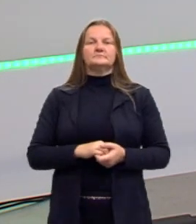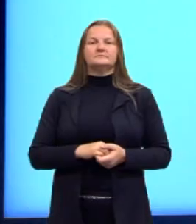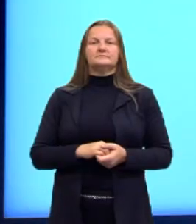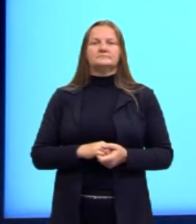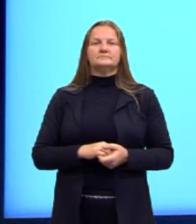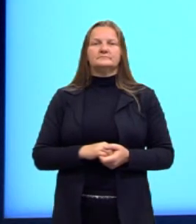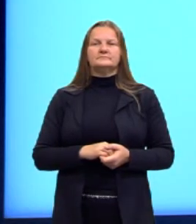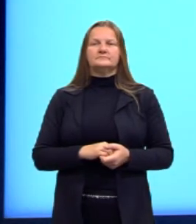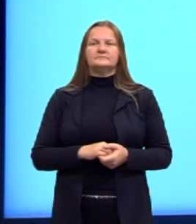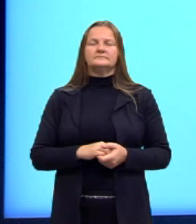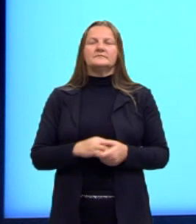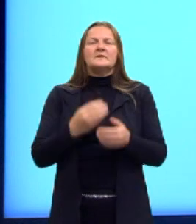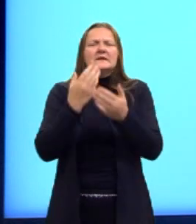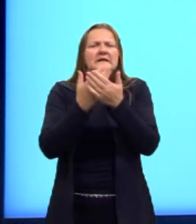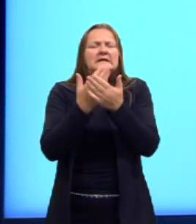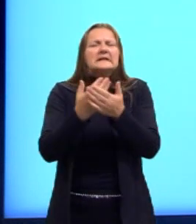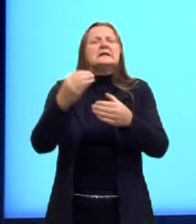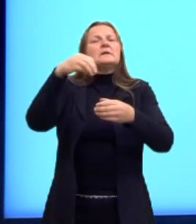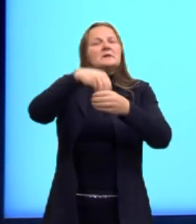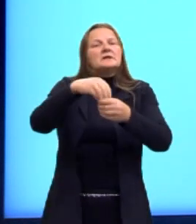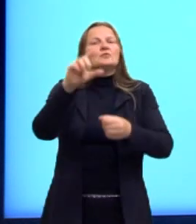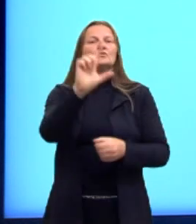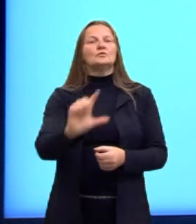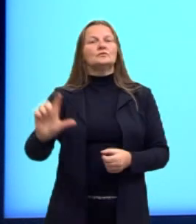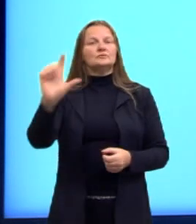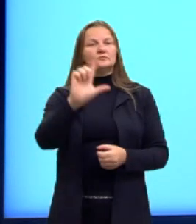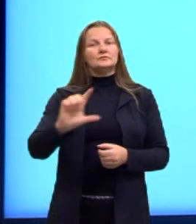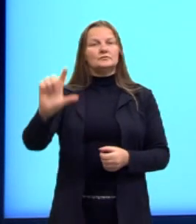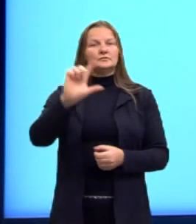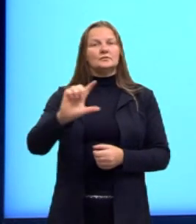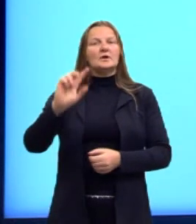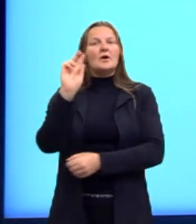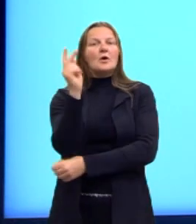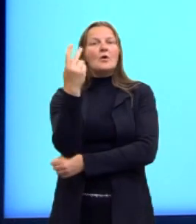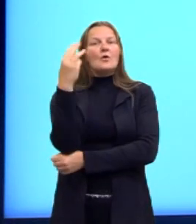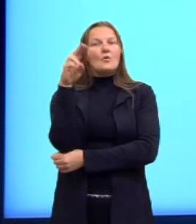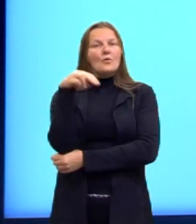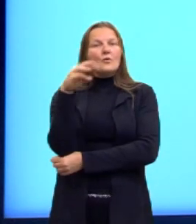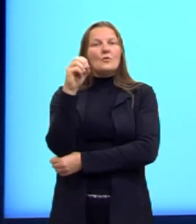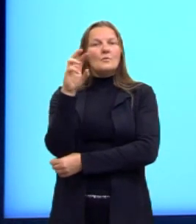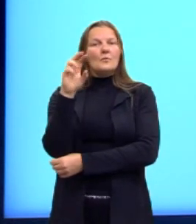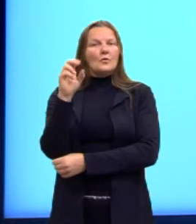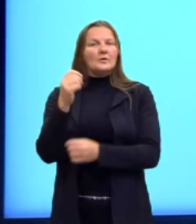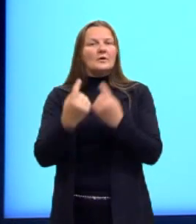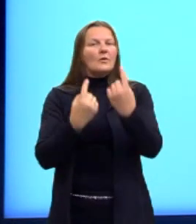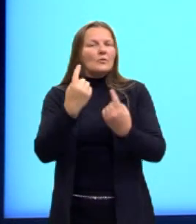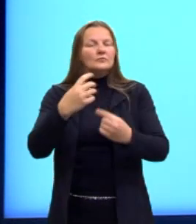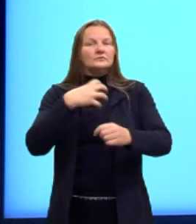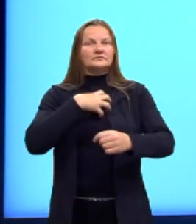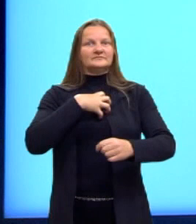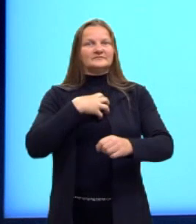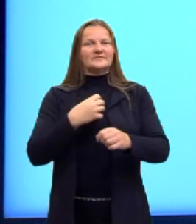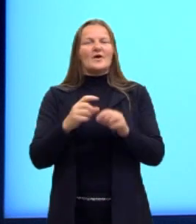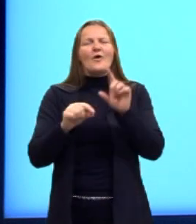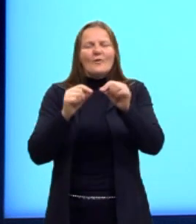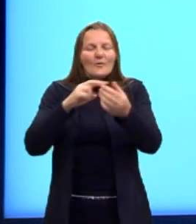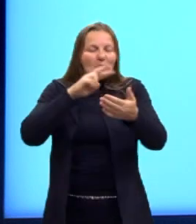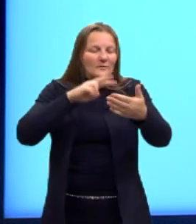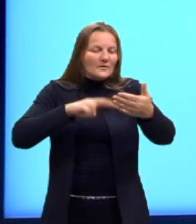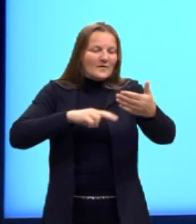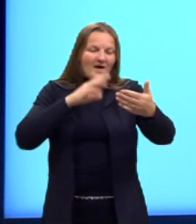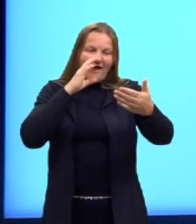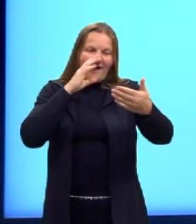Na literatura, o humor é um dispositivo que evoca certos sentimentos pelos leitores